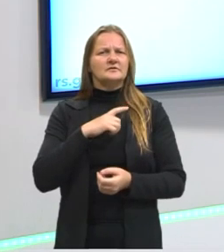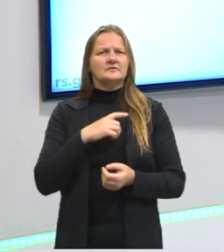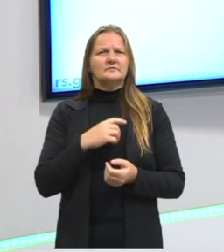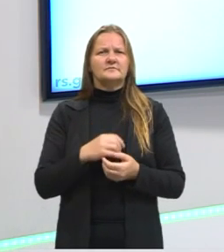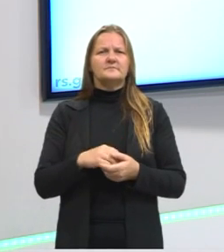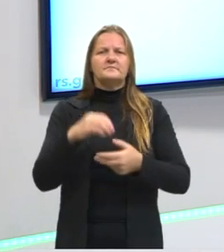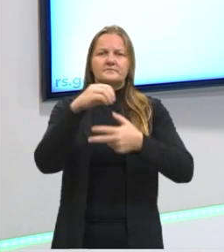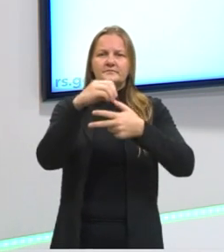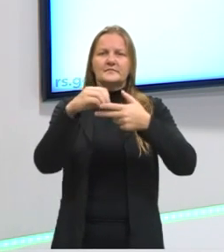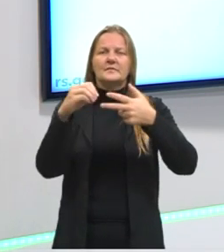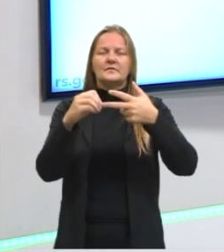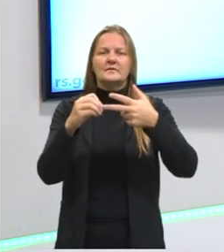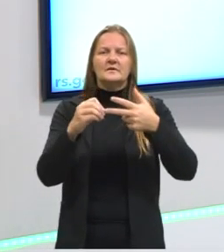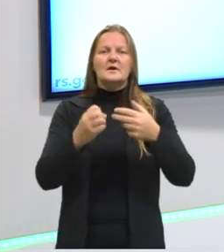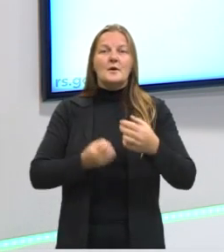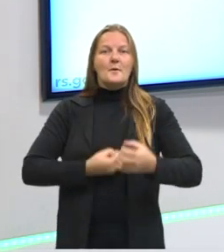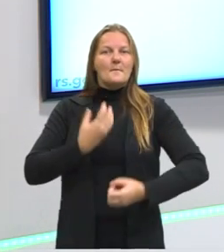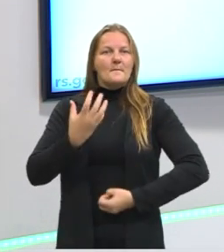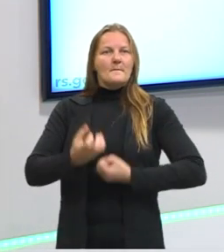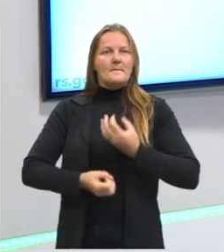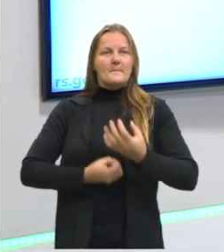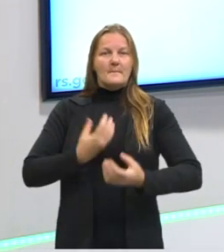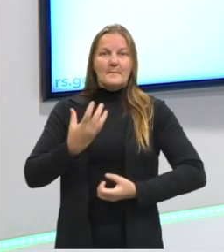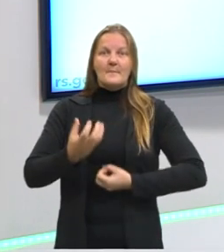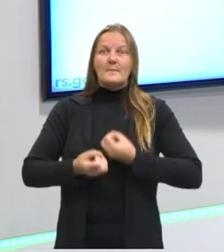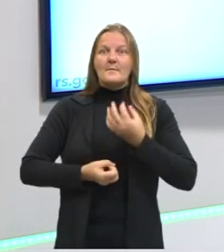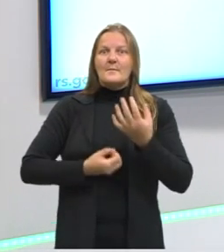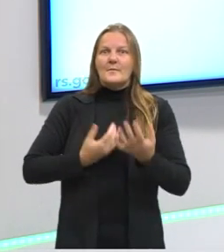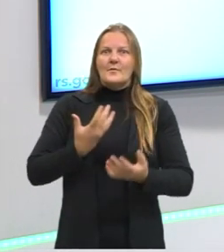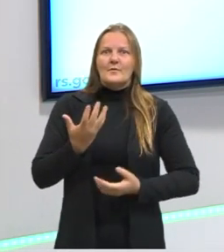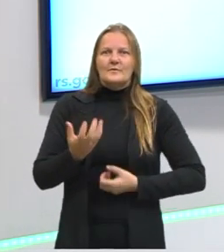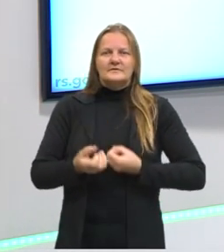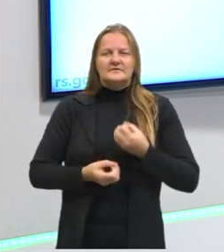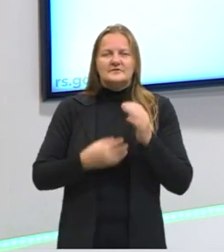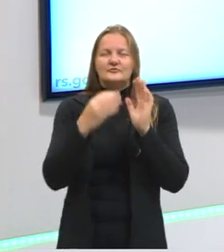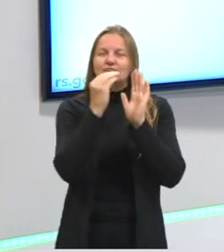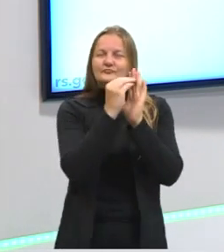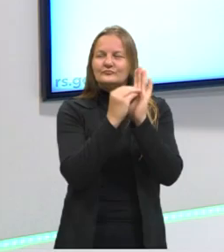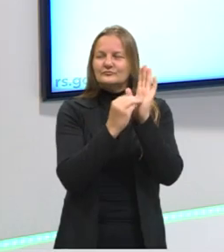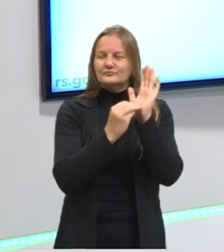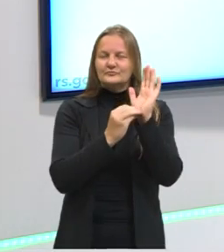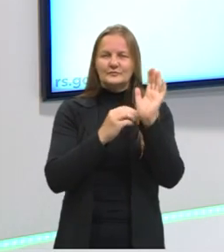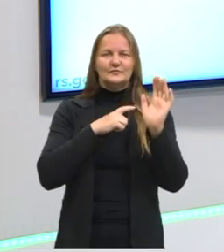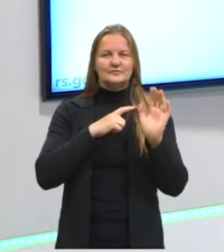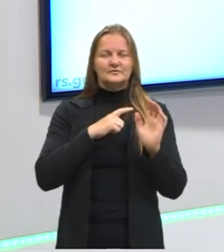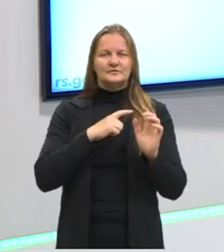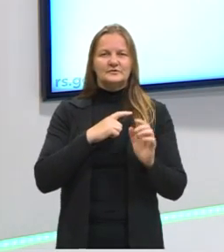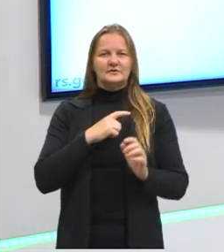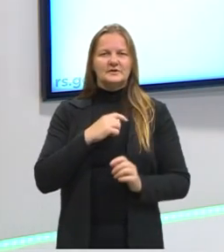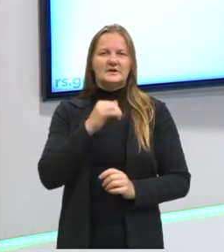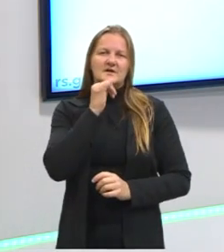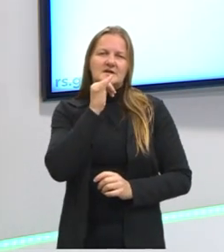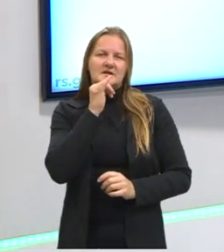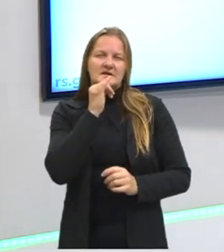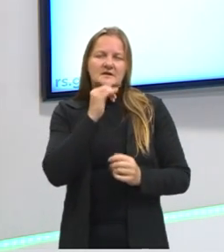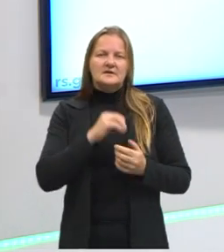dentro do Enem poesias que estavam falando, por exemplo,